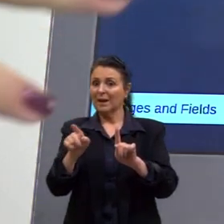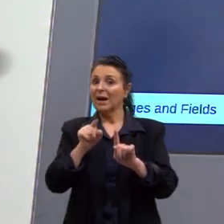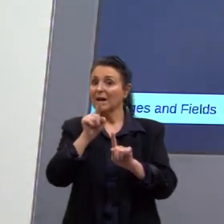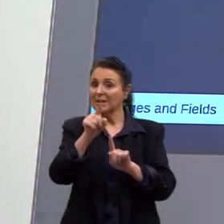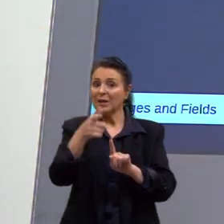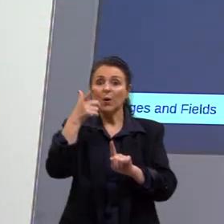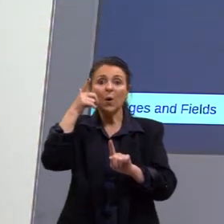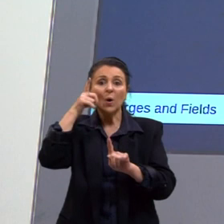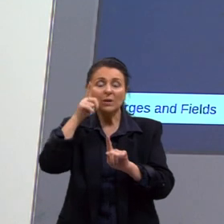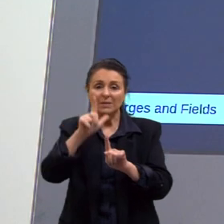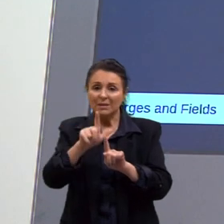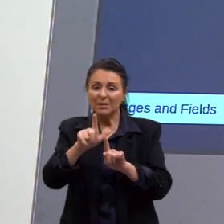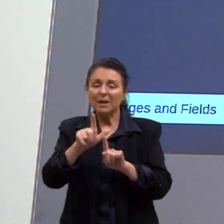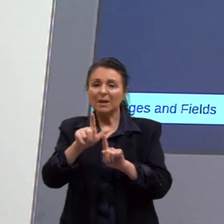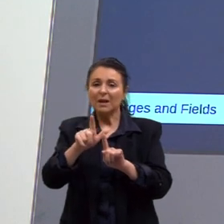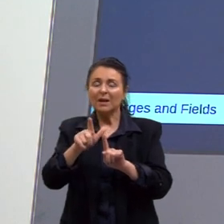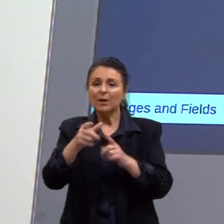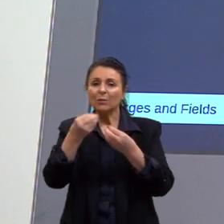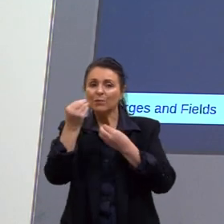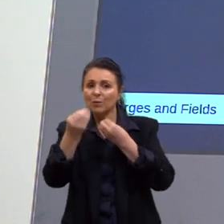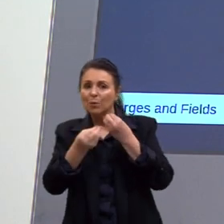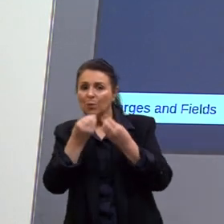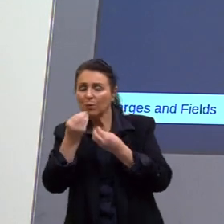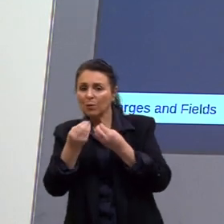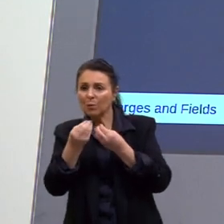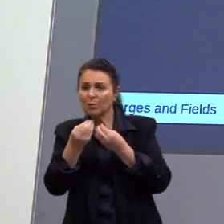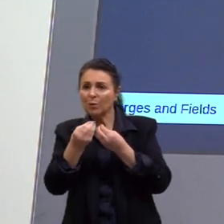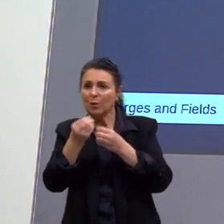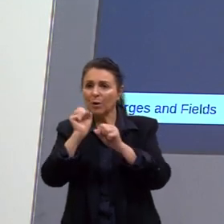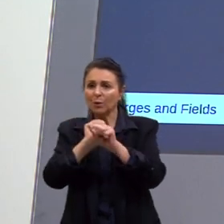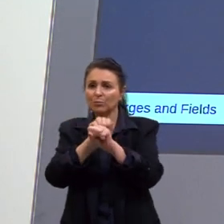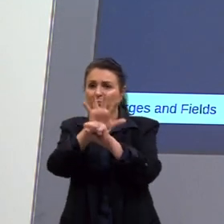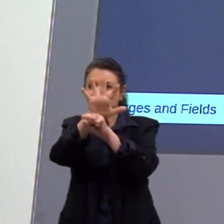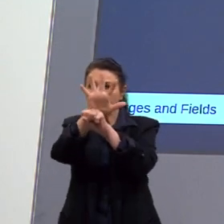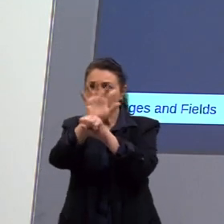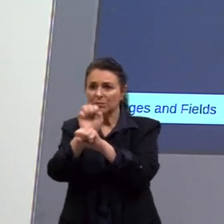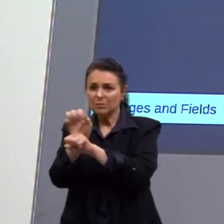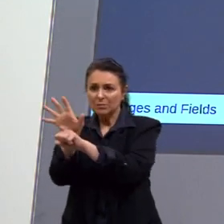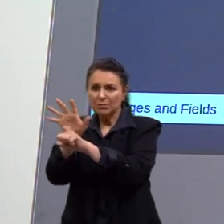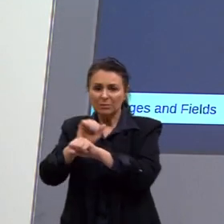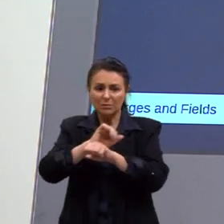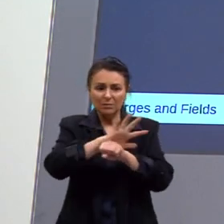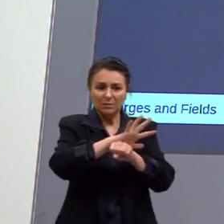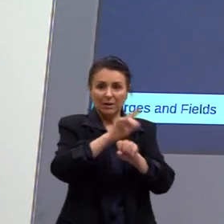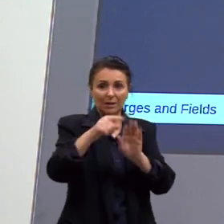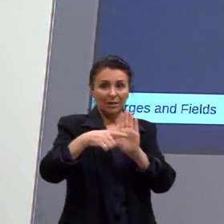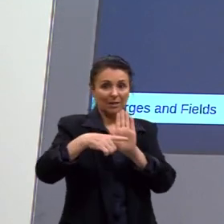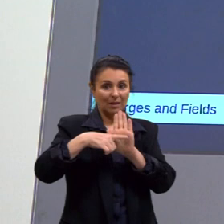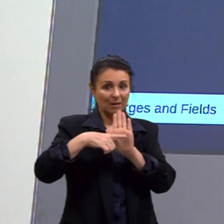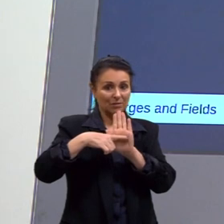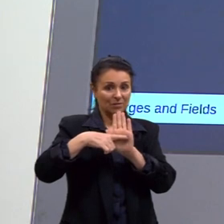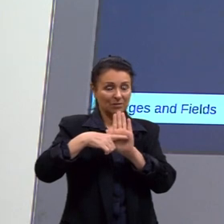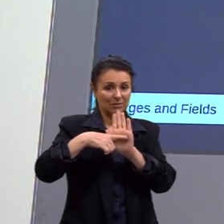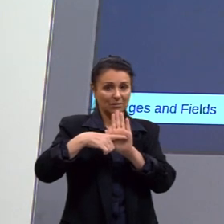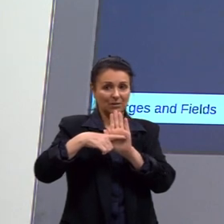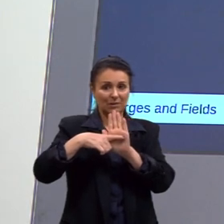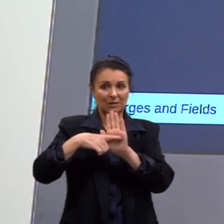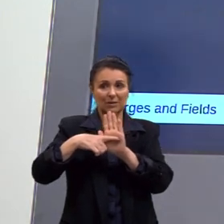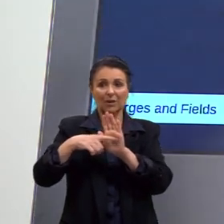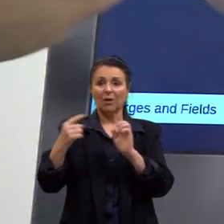consegue ter uma noção de como ele se comporta. Como eu coloquei uma carga negativa, as flechinhas estão todas